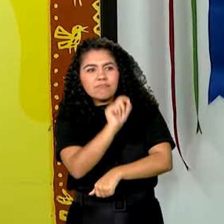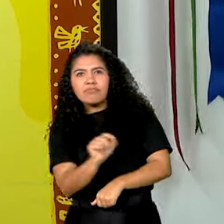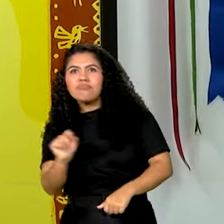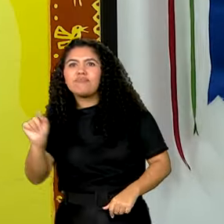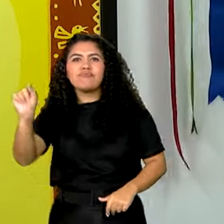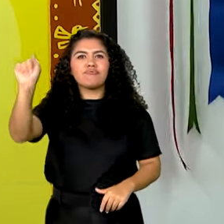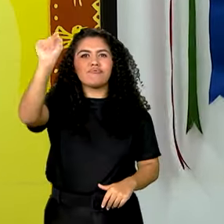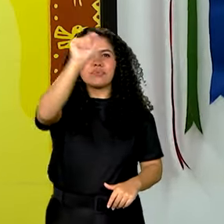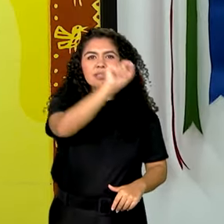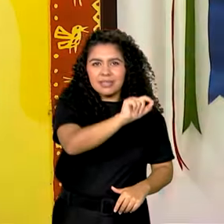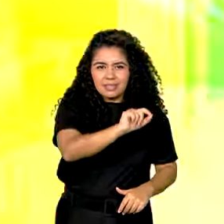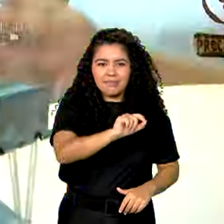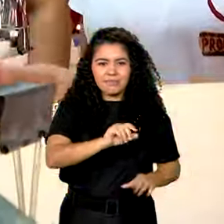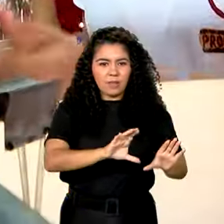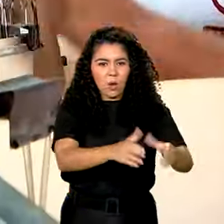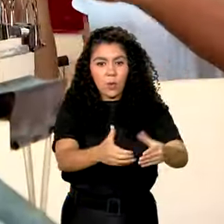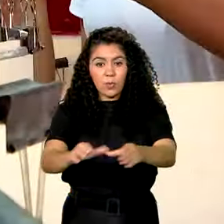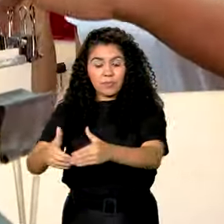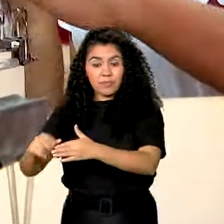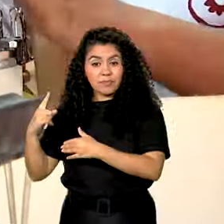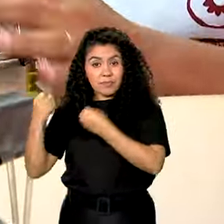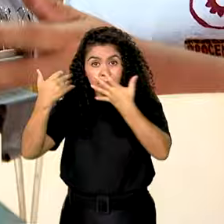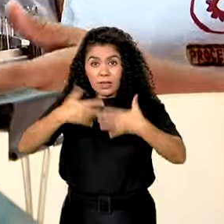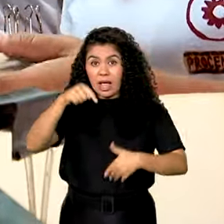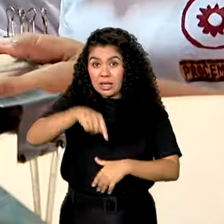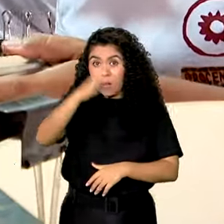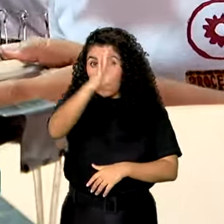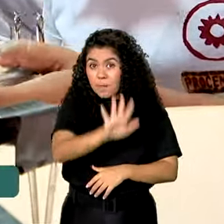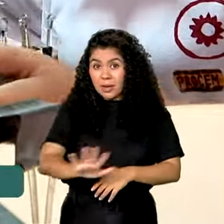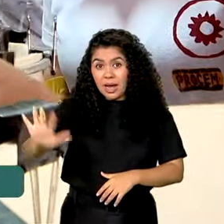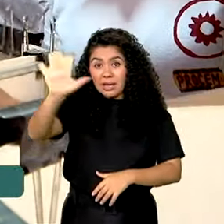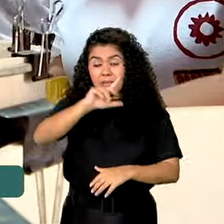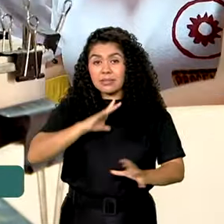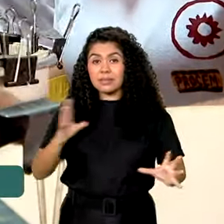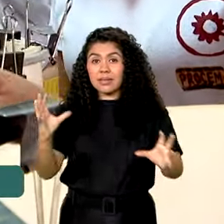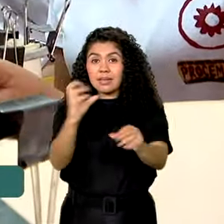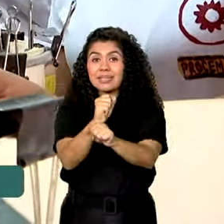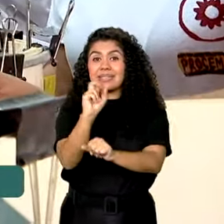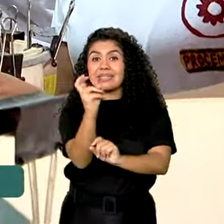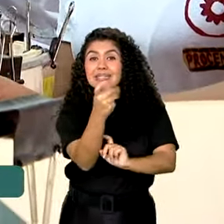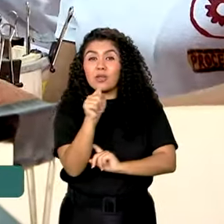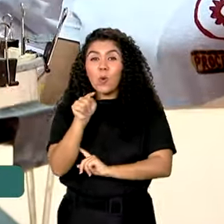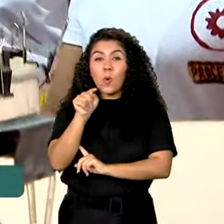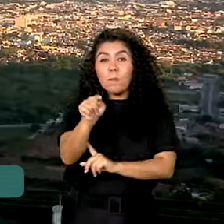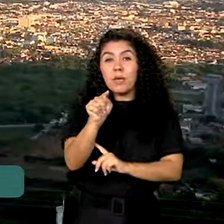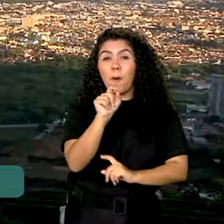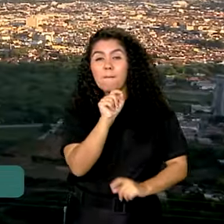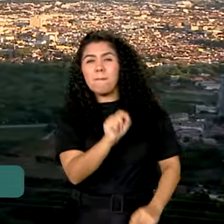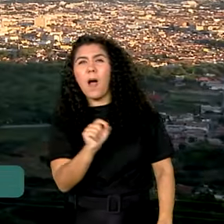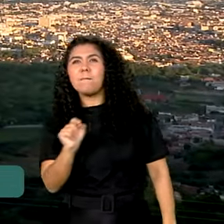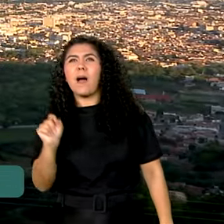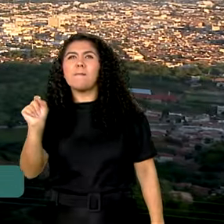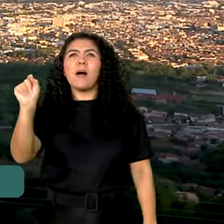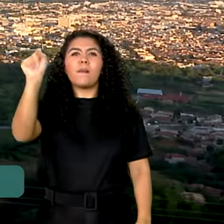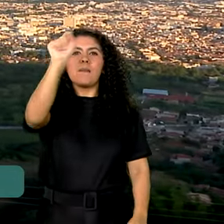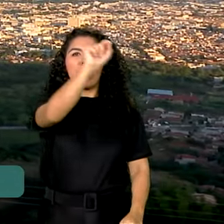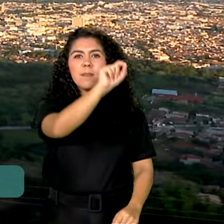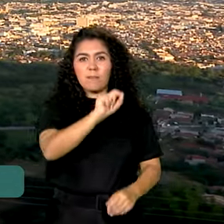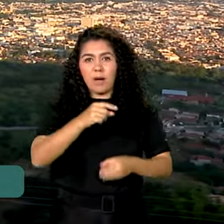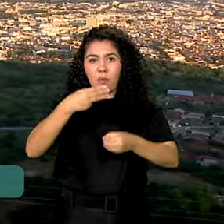culturais que já agem nas comunidades. O Brasil tem hoje mais de 5 mil pontos de cultura distribuídos em mais de 1.400